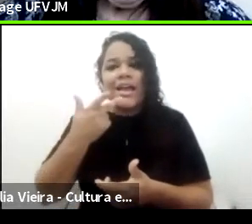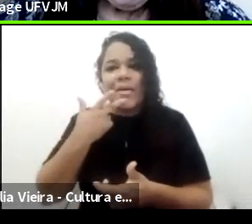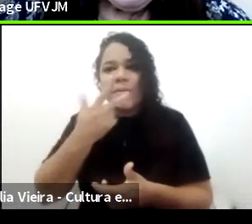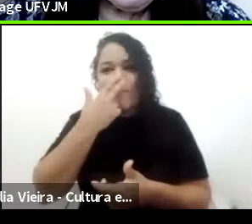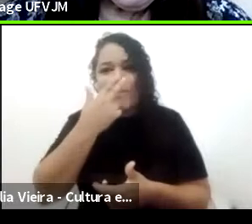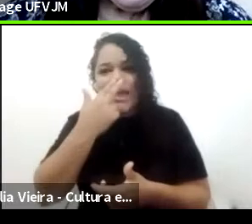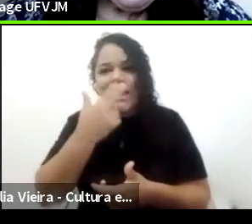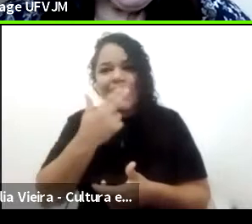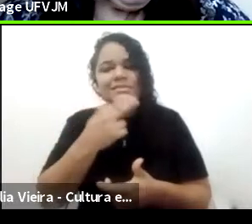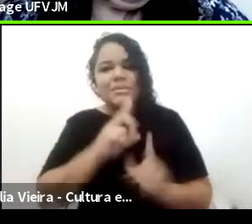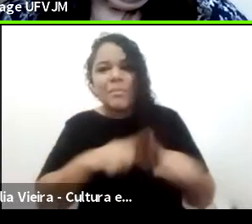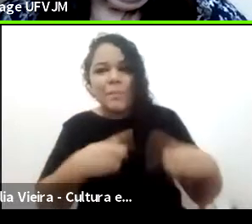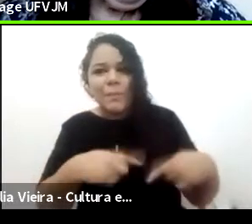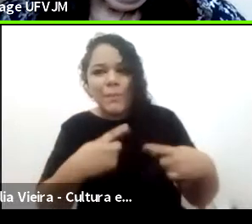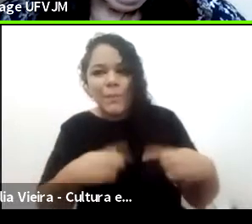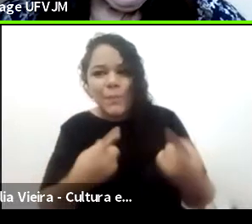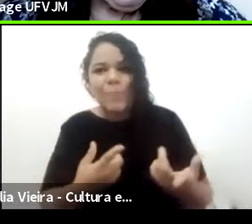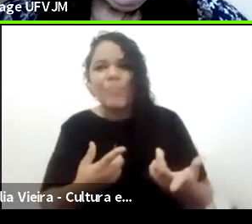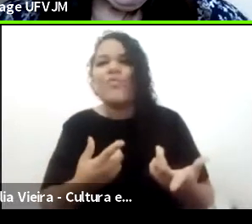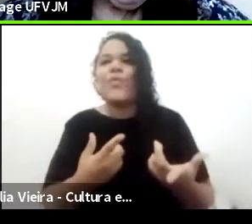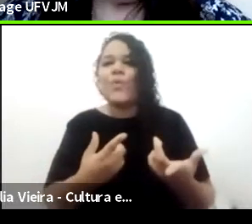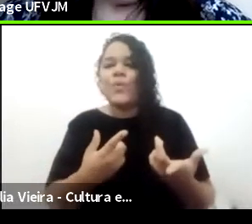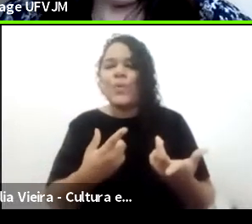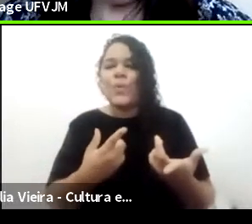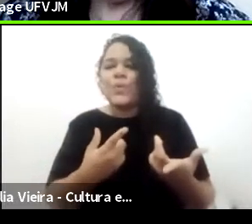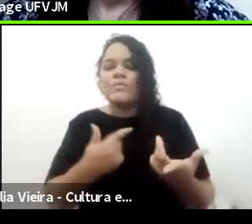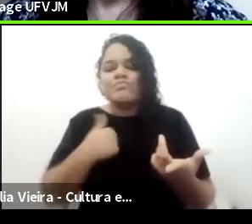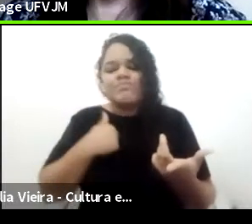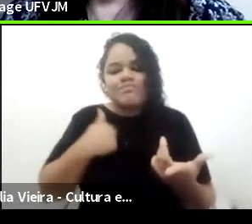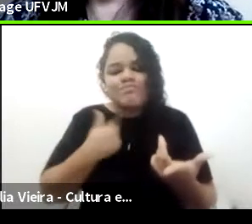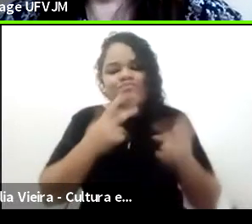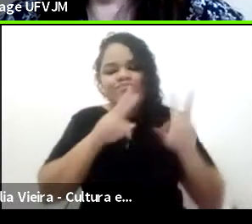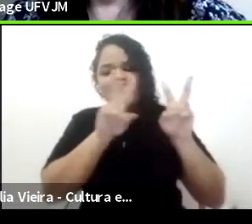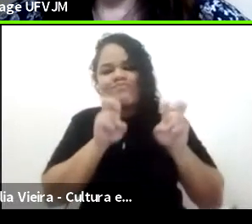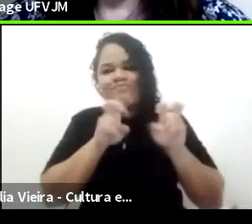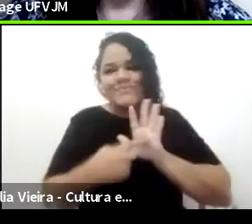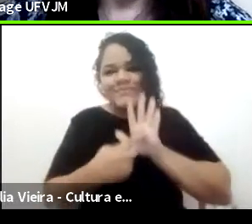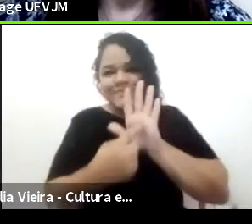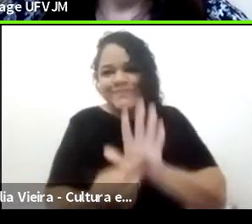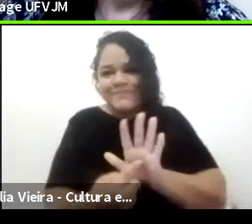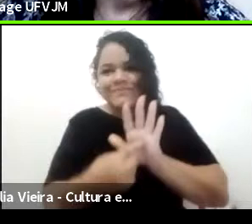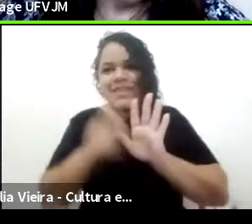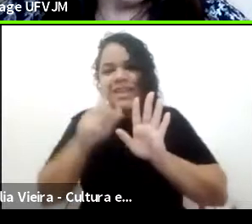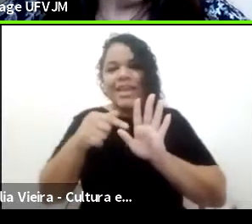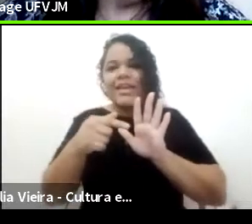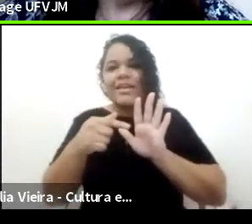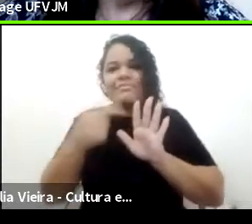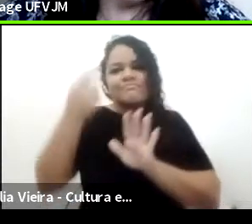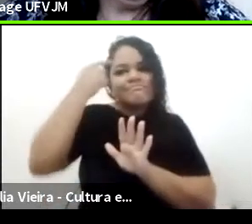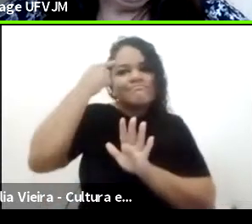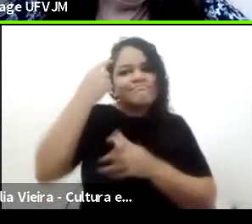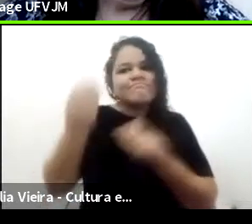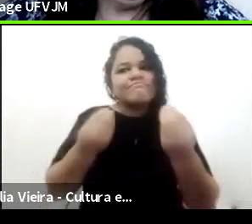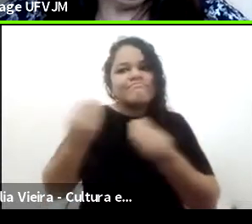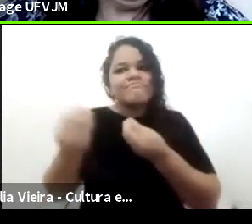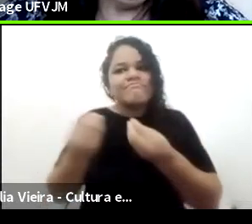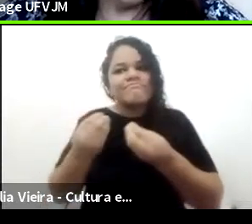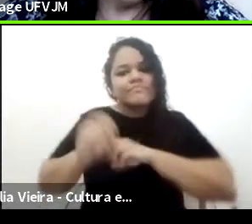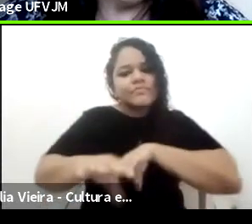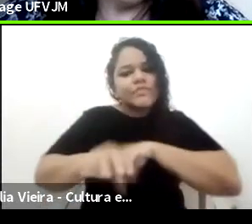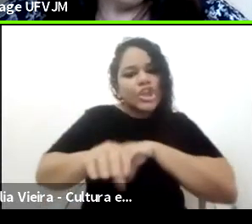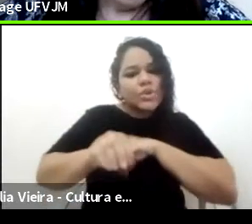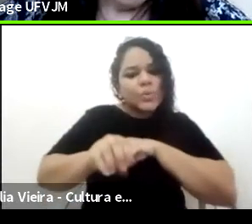tema aqui, que seria pensar a educação, a independência e suas heranças